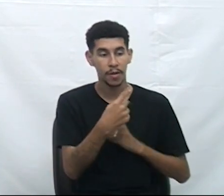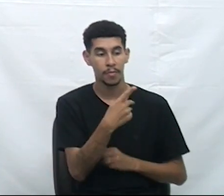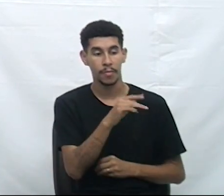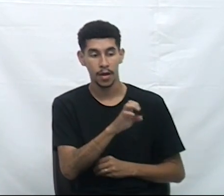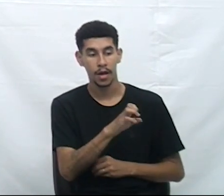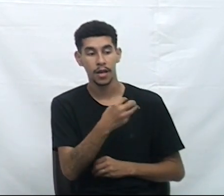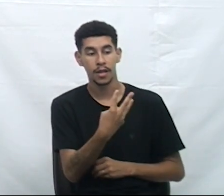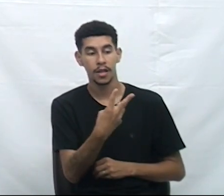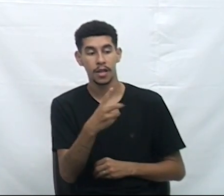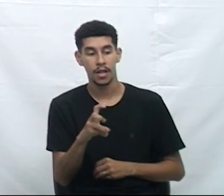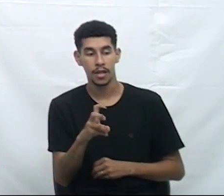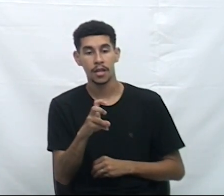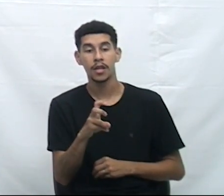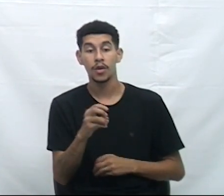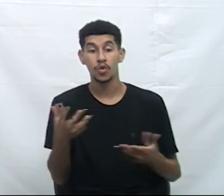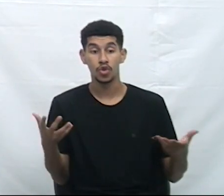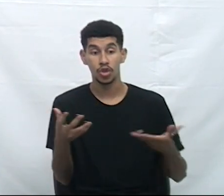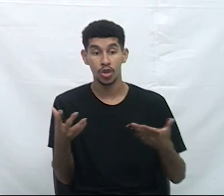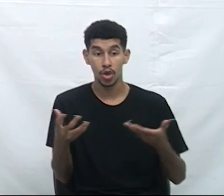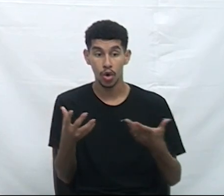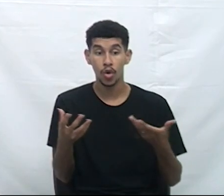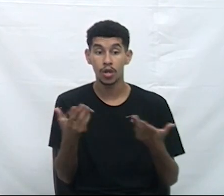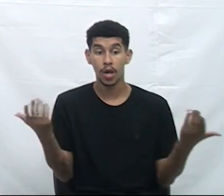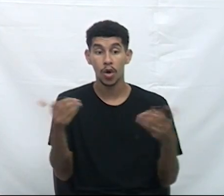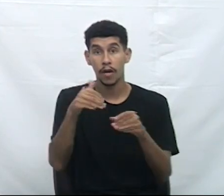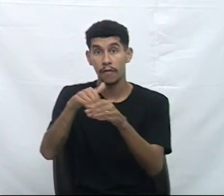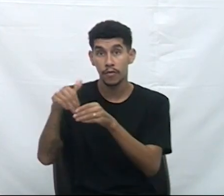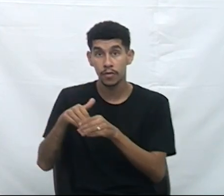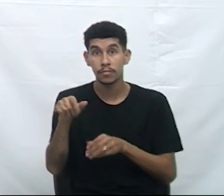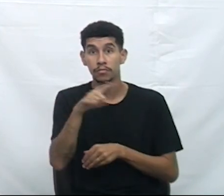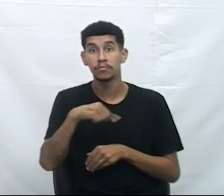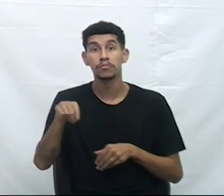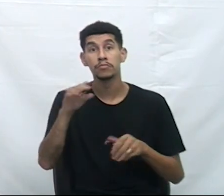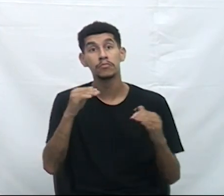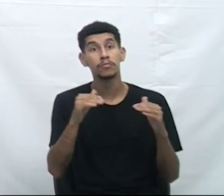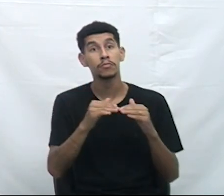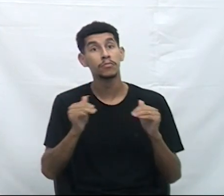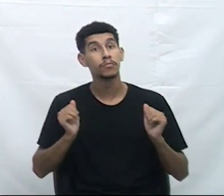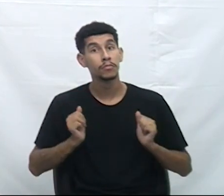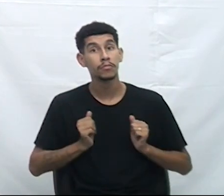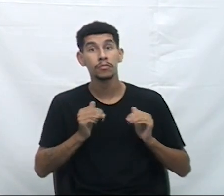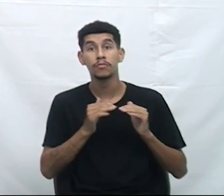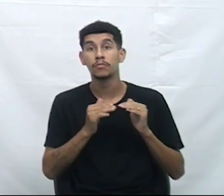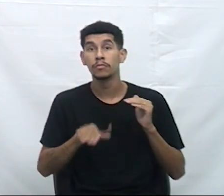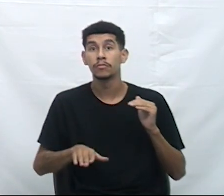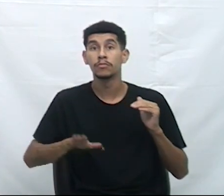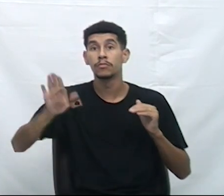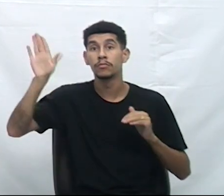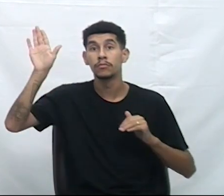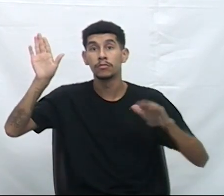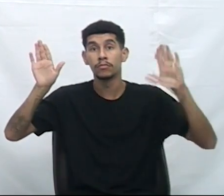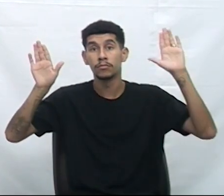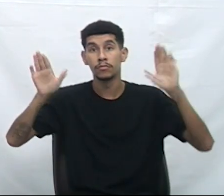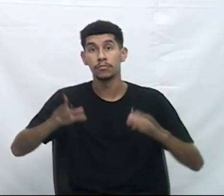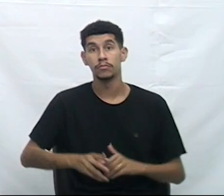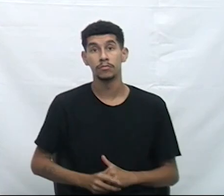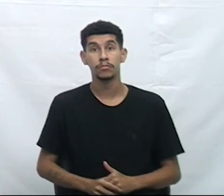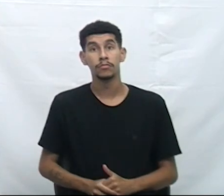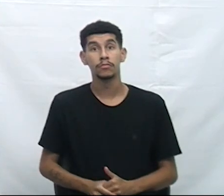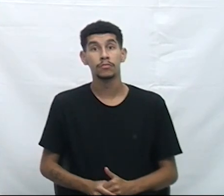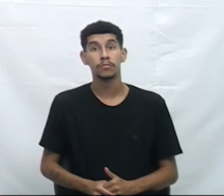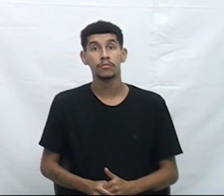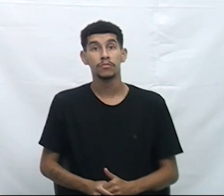2024, na ordem do dia dessa sessão, está em votação. Os favoráveis permaneçam como estão, os contrários se